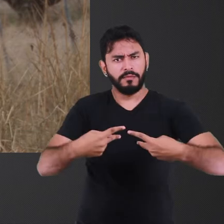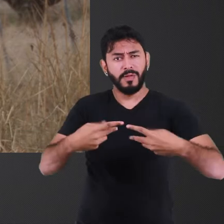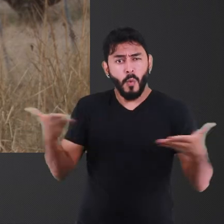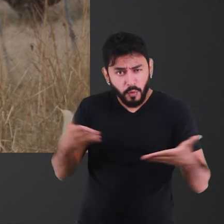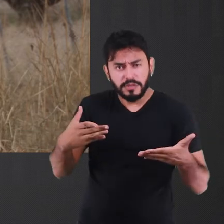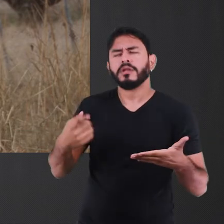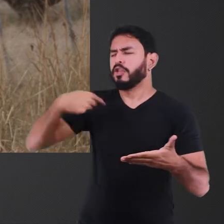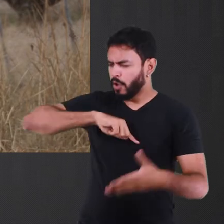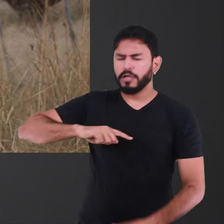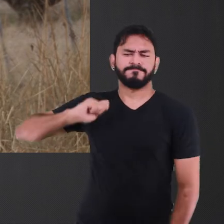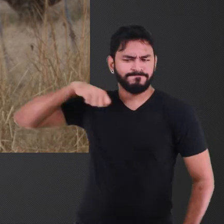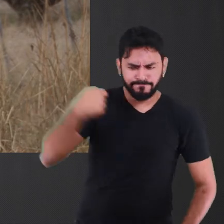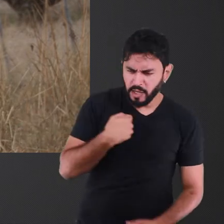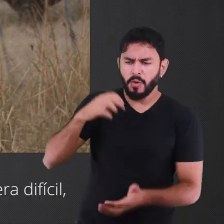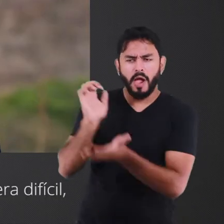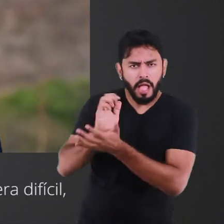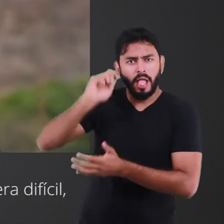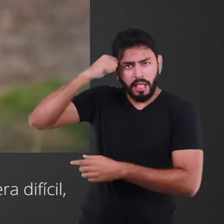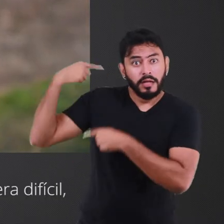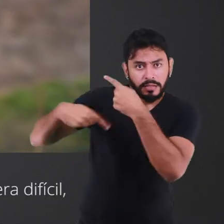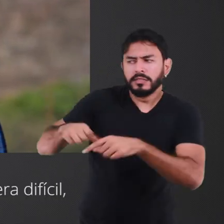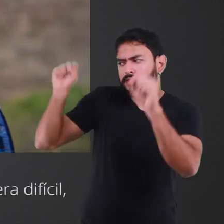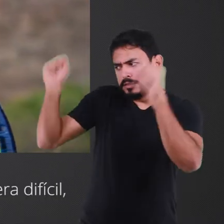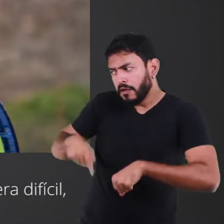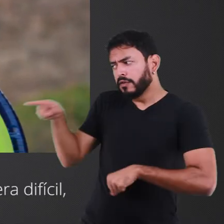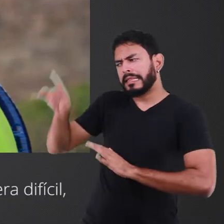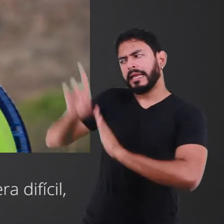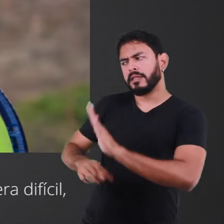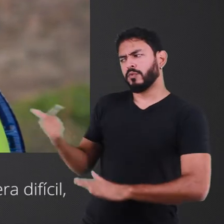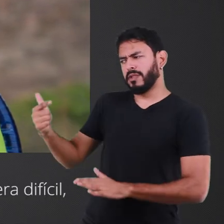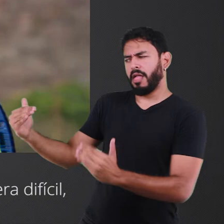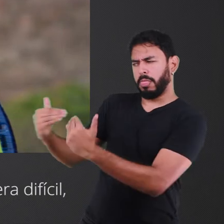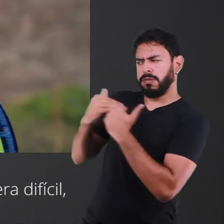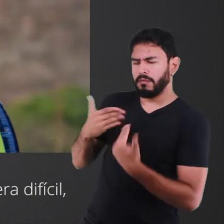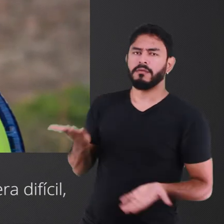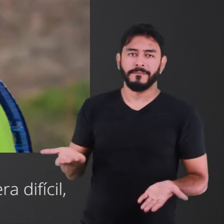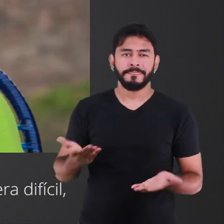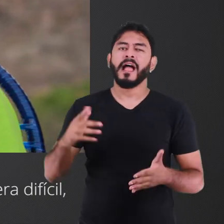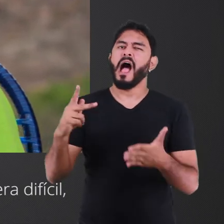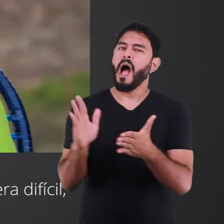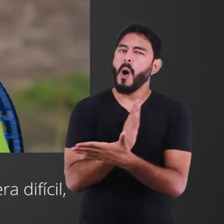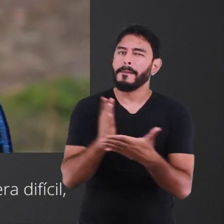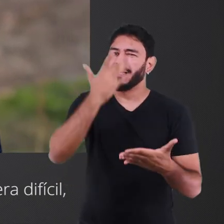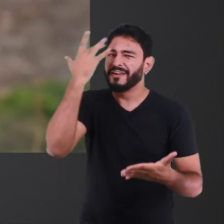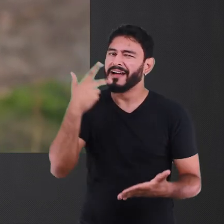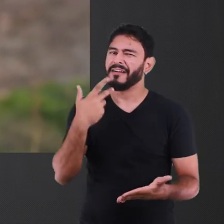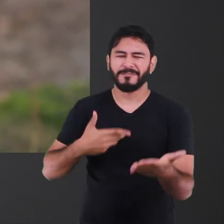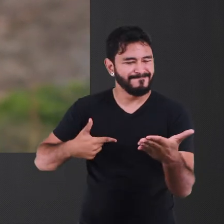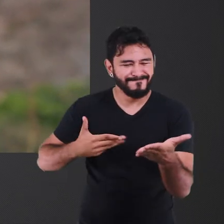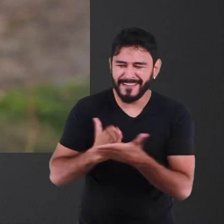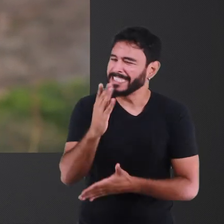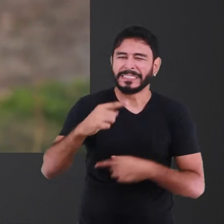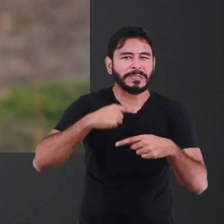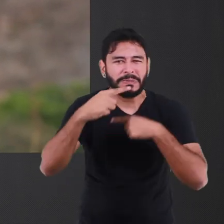E você não tem o direito de dizer que eu não sou quilombola. Porque muitas pessoas diziam que eu não ia passar, porque era difícil, porque era